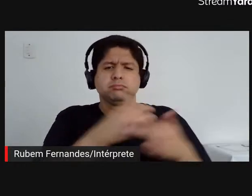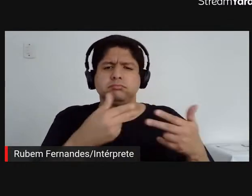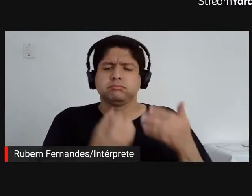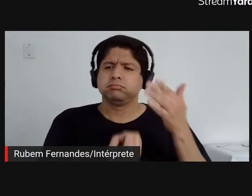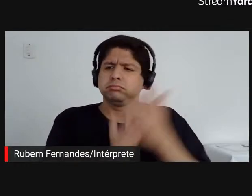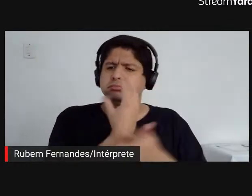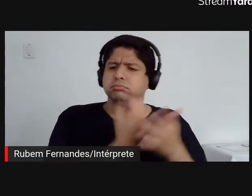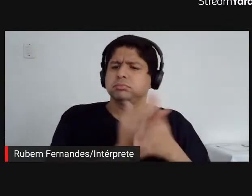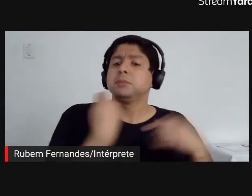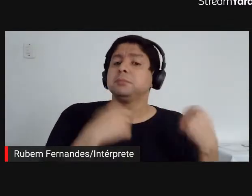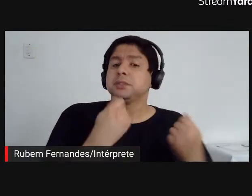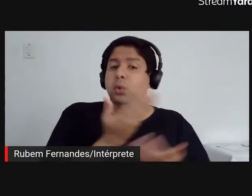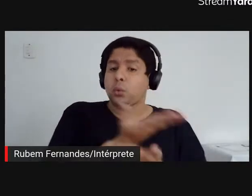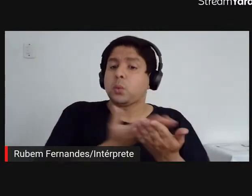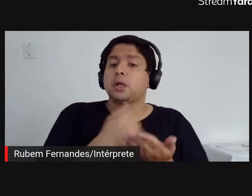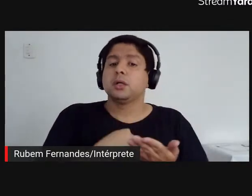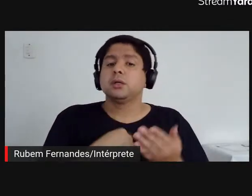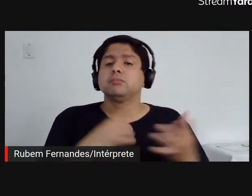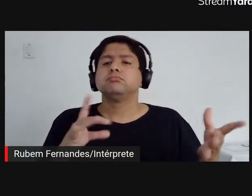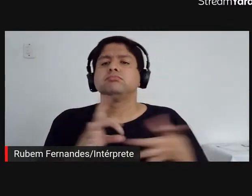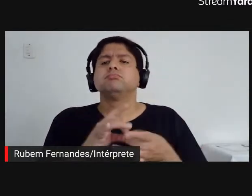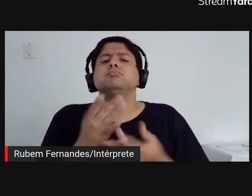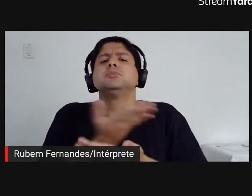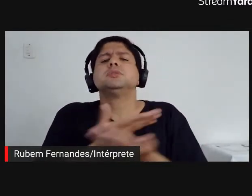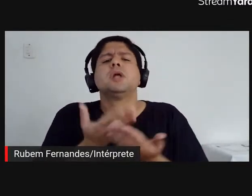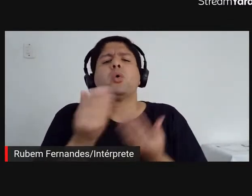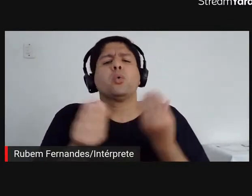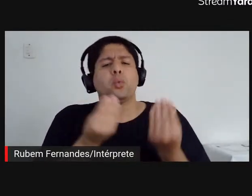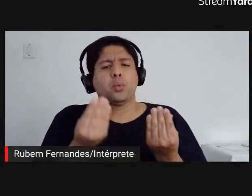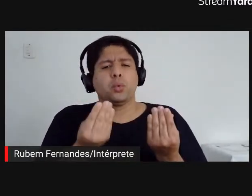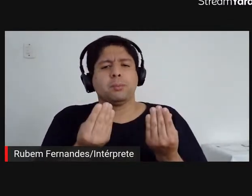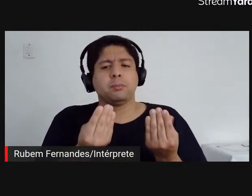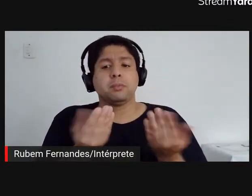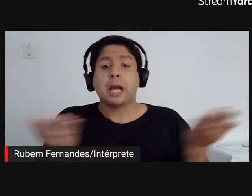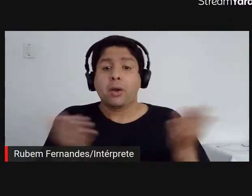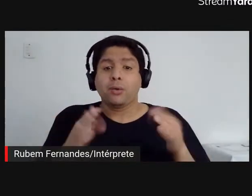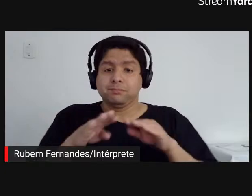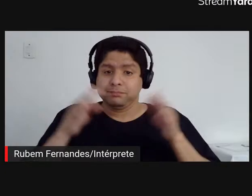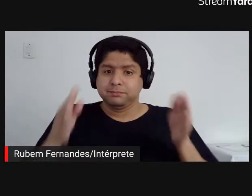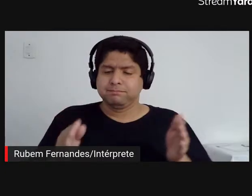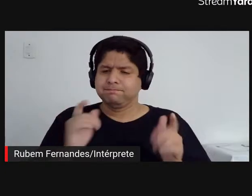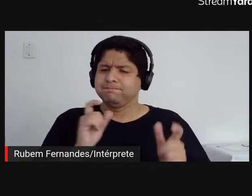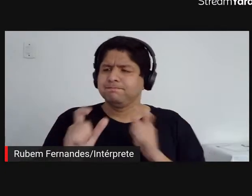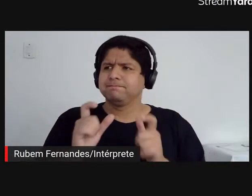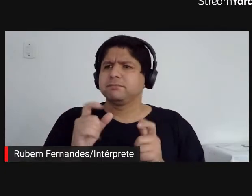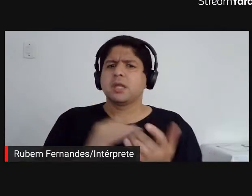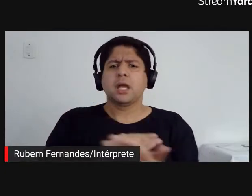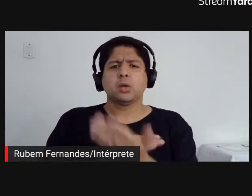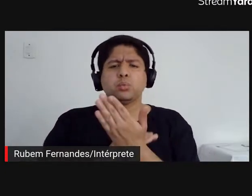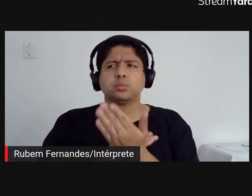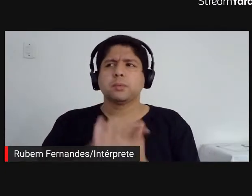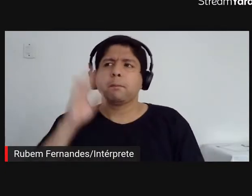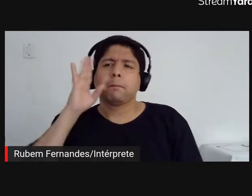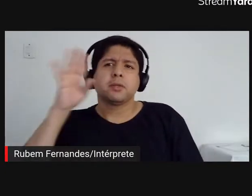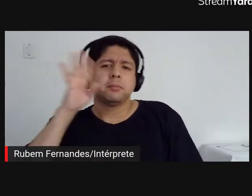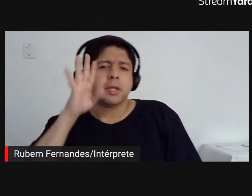interações. Então, eu acho que essa mesa nos coloca em muitos pensamentos e contextos.